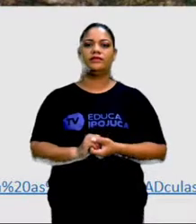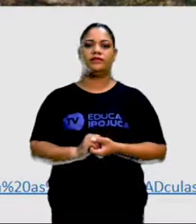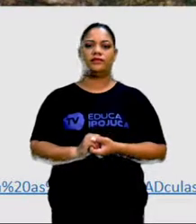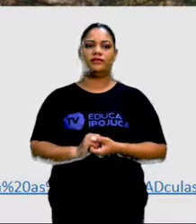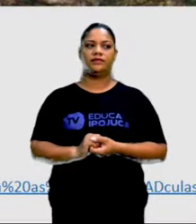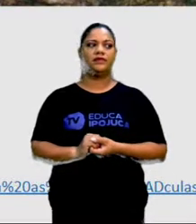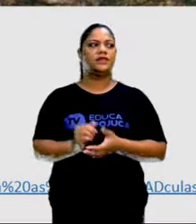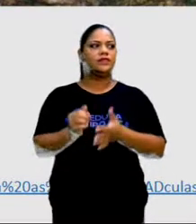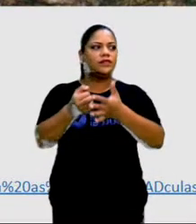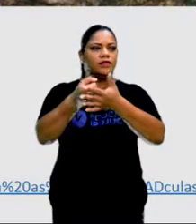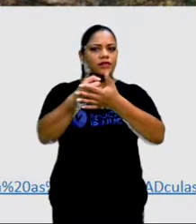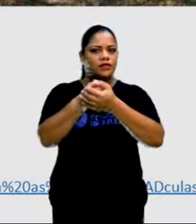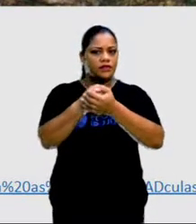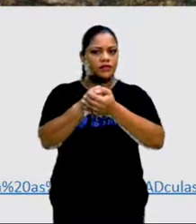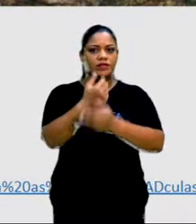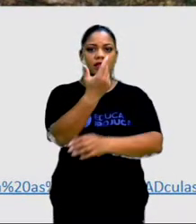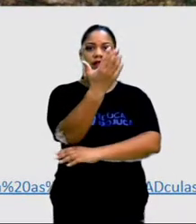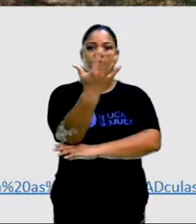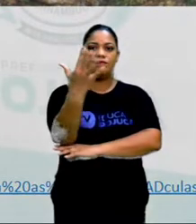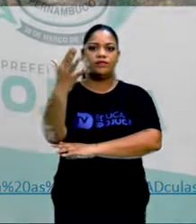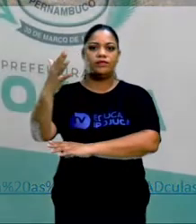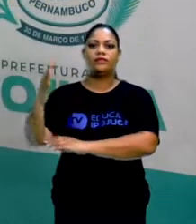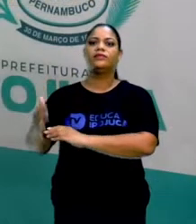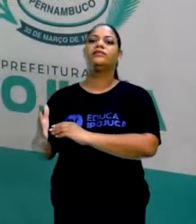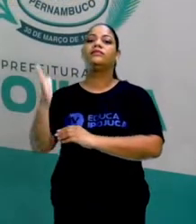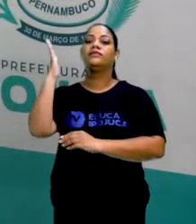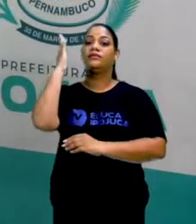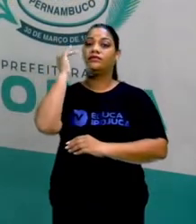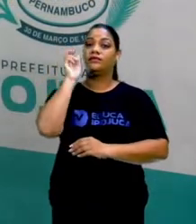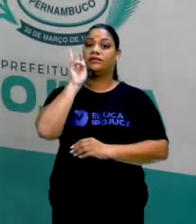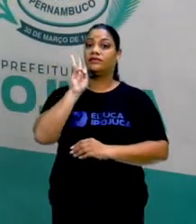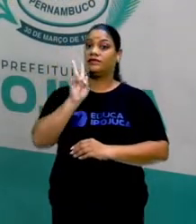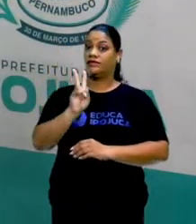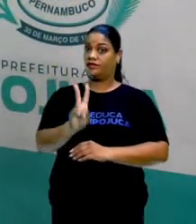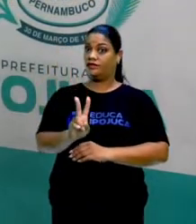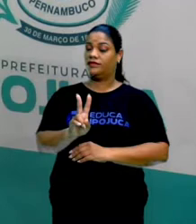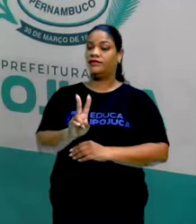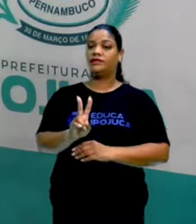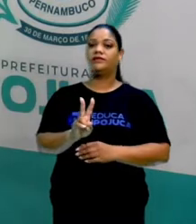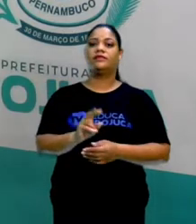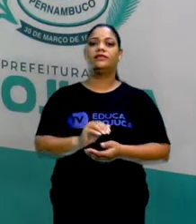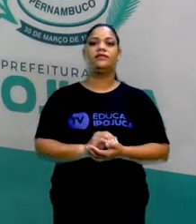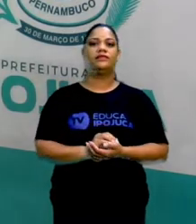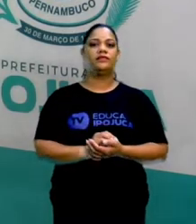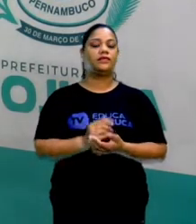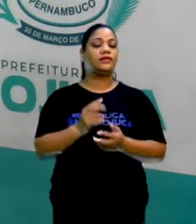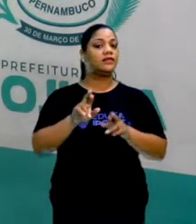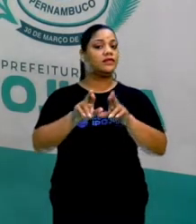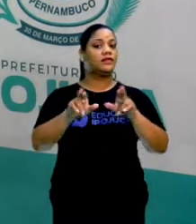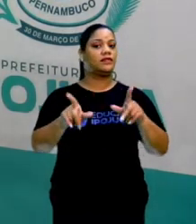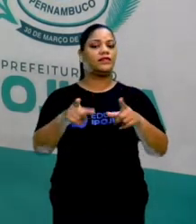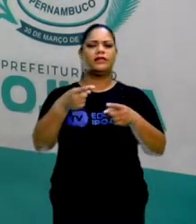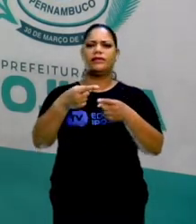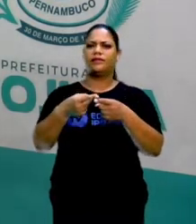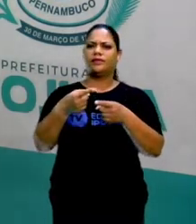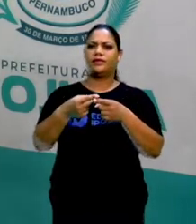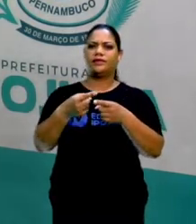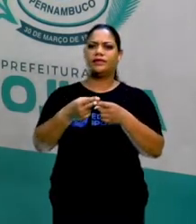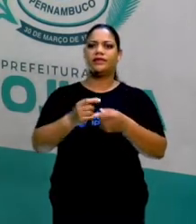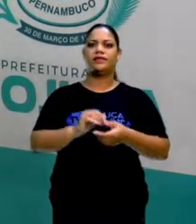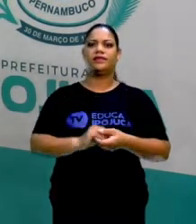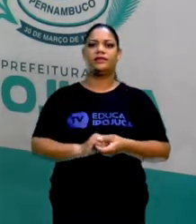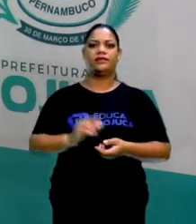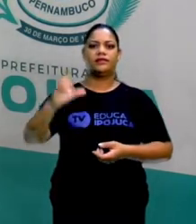ela está protegida por floresta, a gente vê que a situação fica outra, né? Por que? Isso